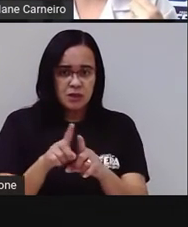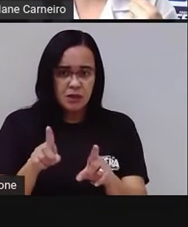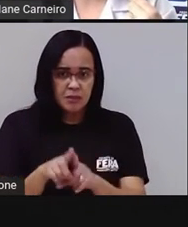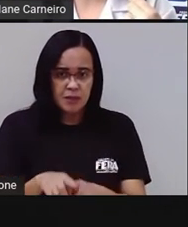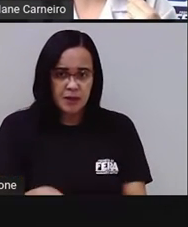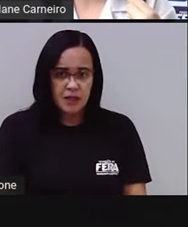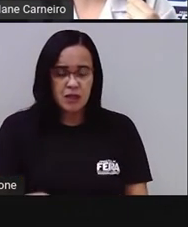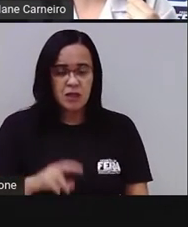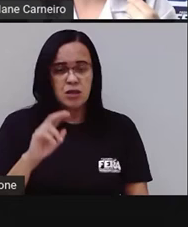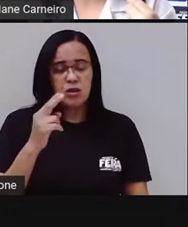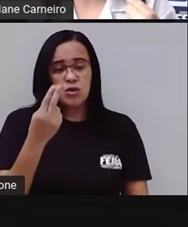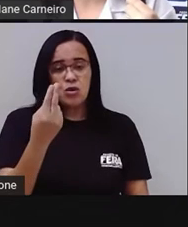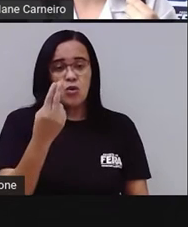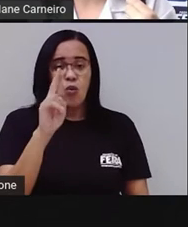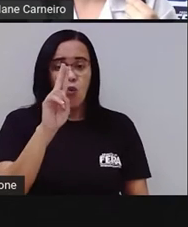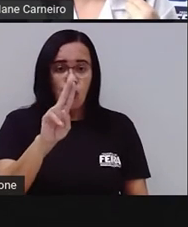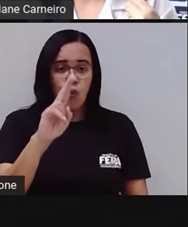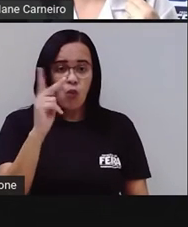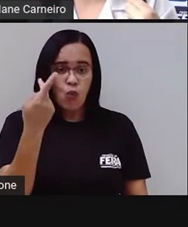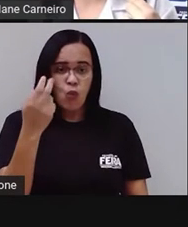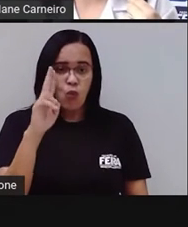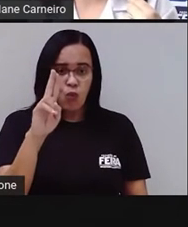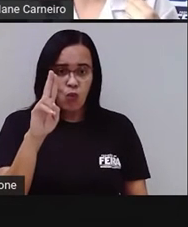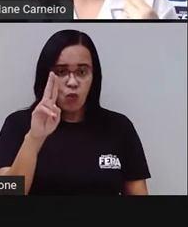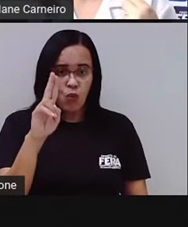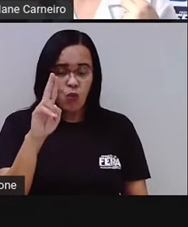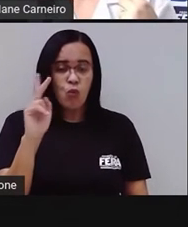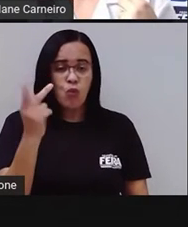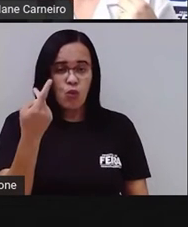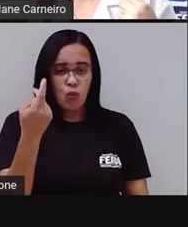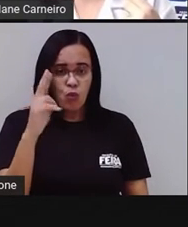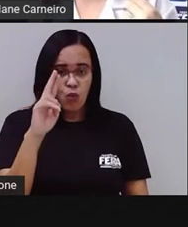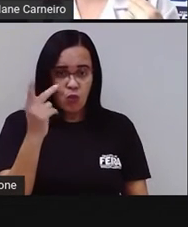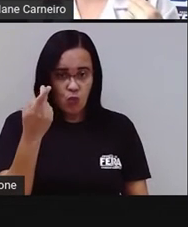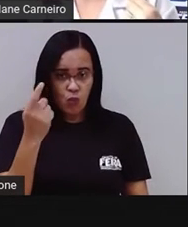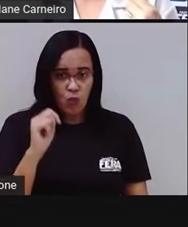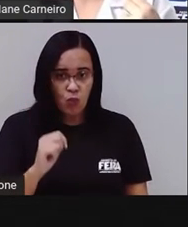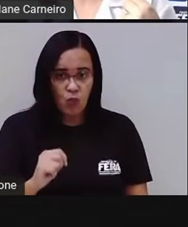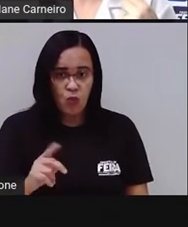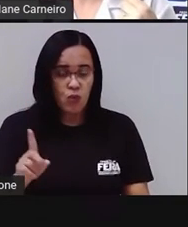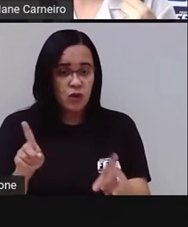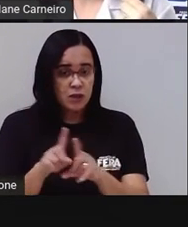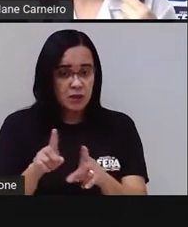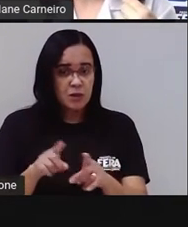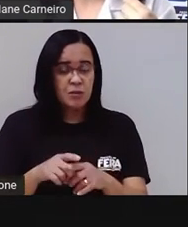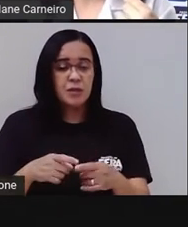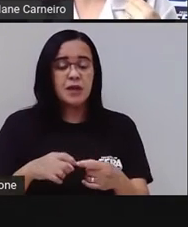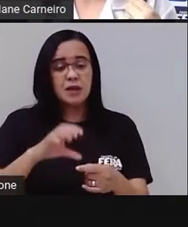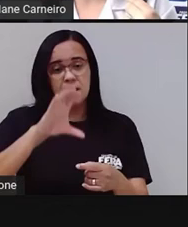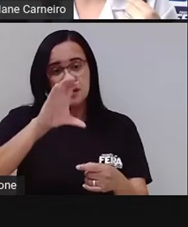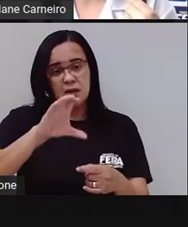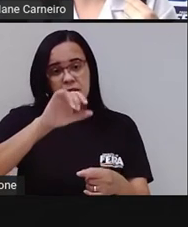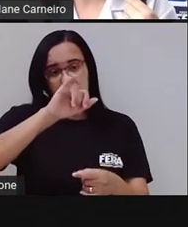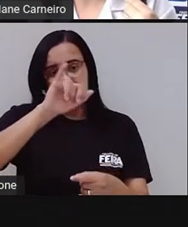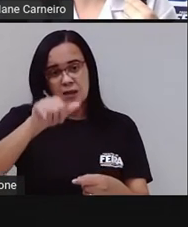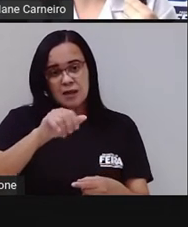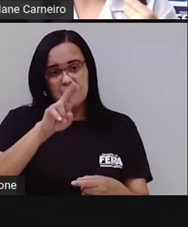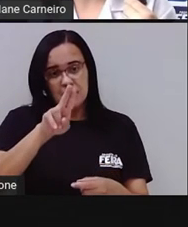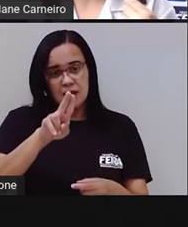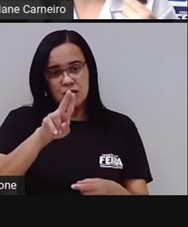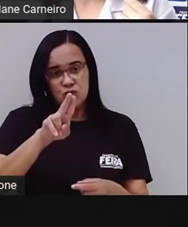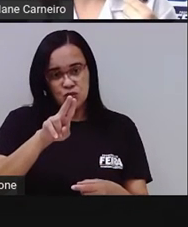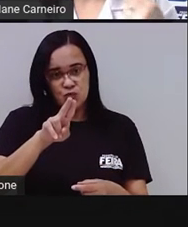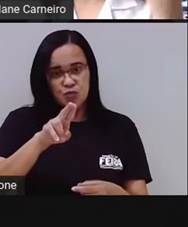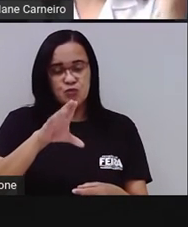autor, ele foi brincando aqui com o final, ó, uhu, do chuchu e uhu, né? Pra, no final, a gente rimar